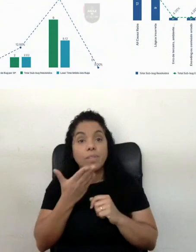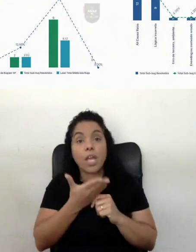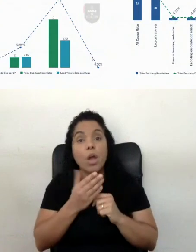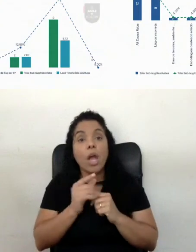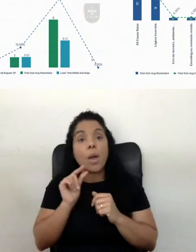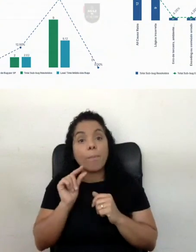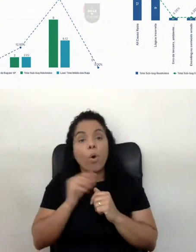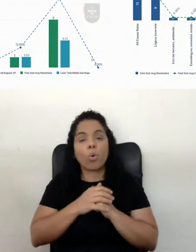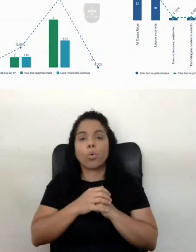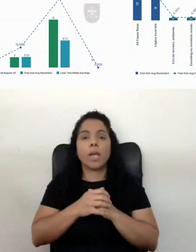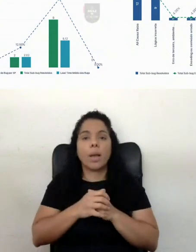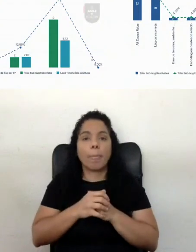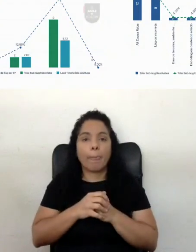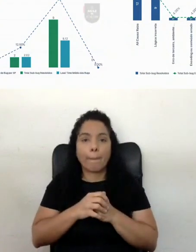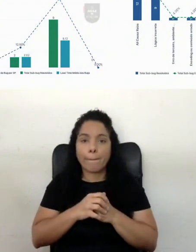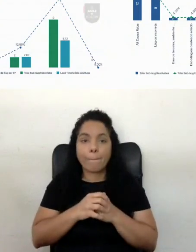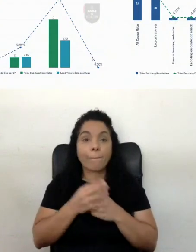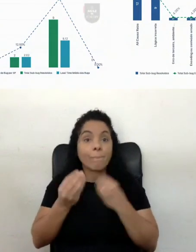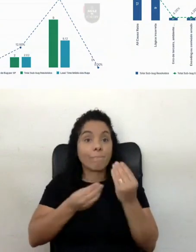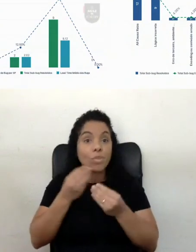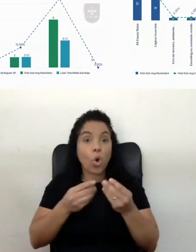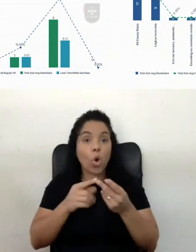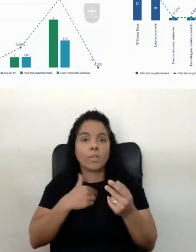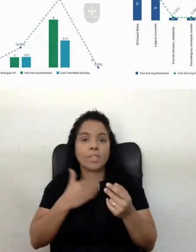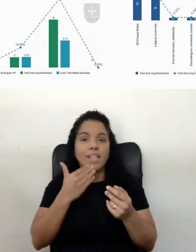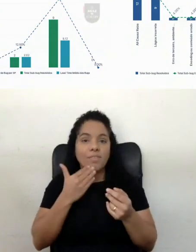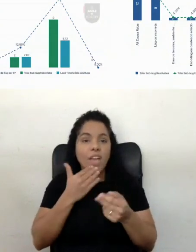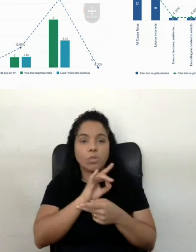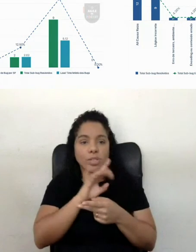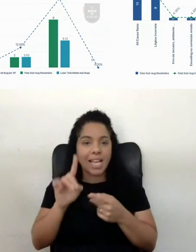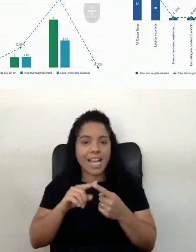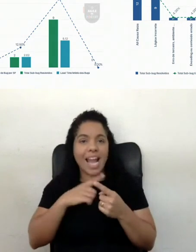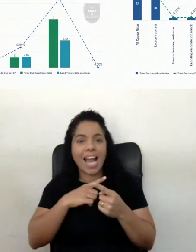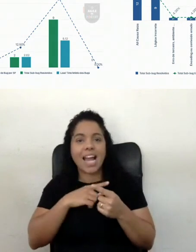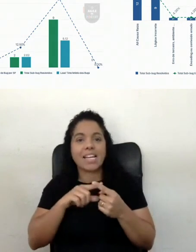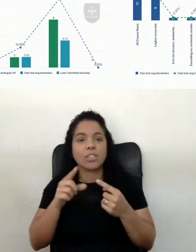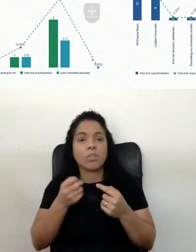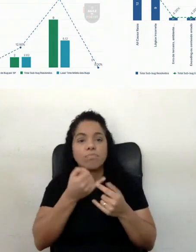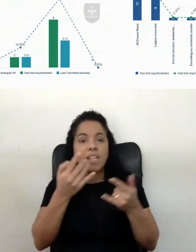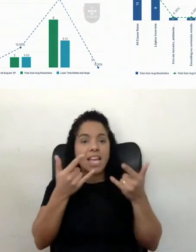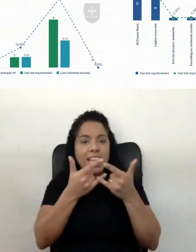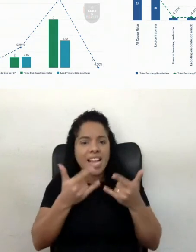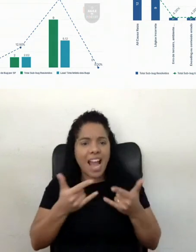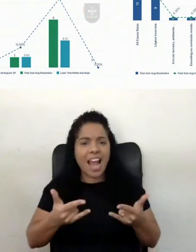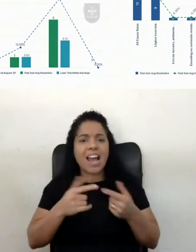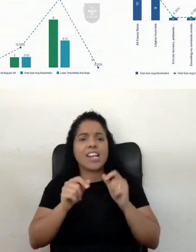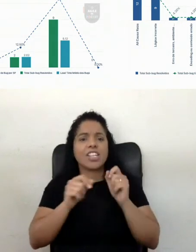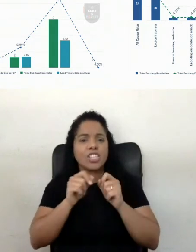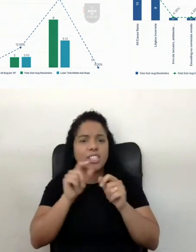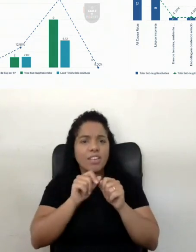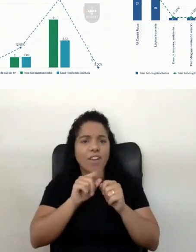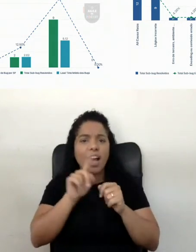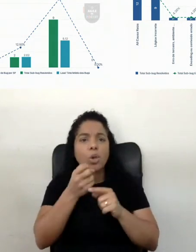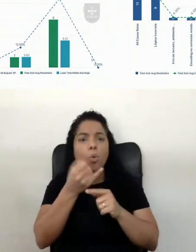pouquinho da densidade de defeitos também, então, a cada story point, quantos problemas a gente acha, aqui um indicador